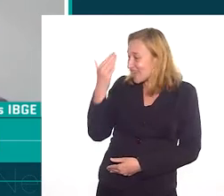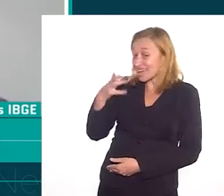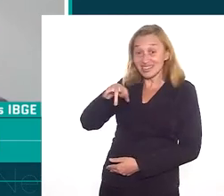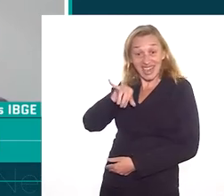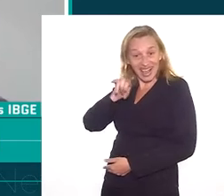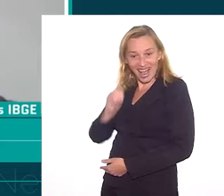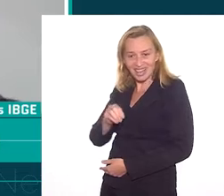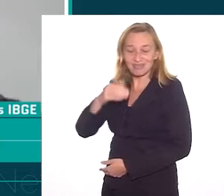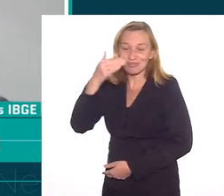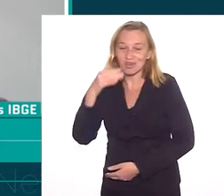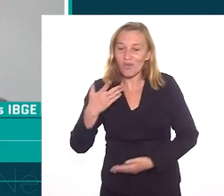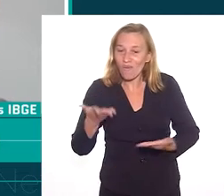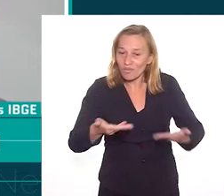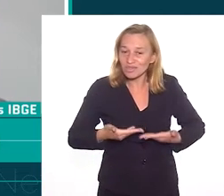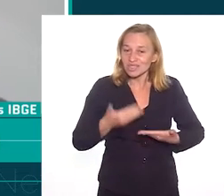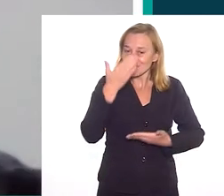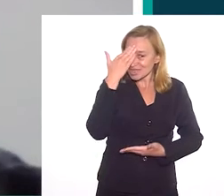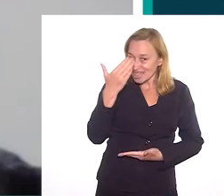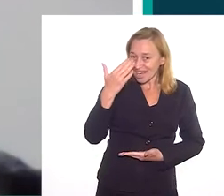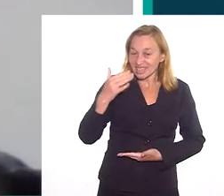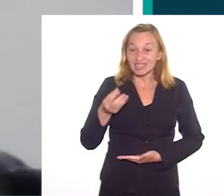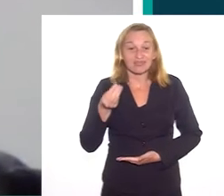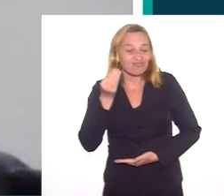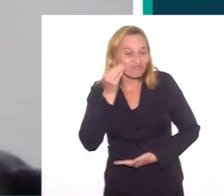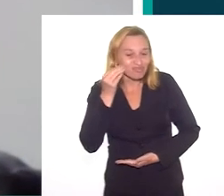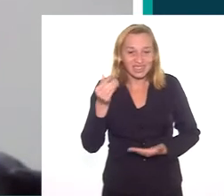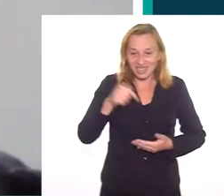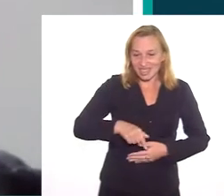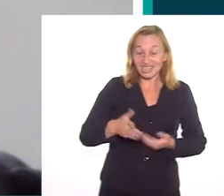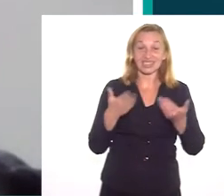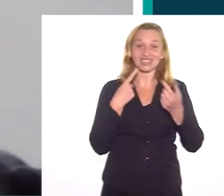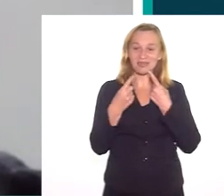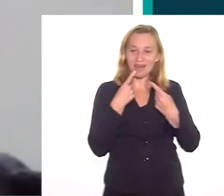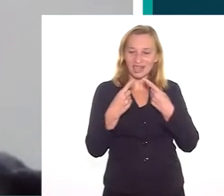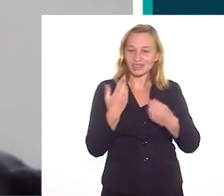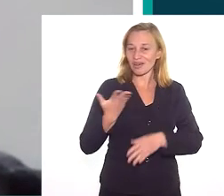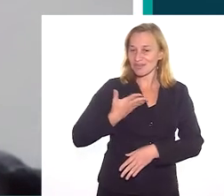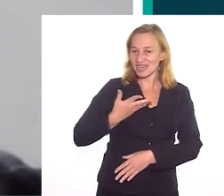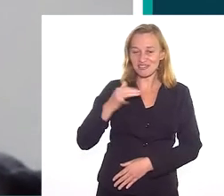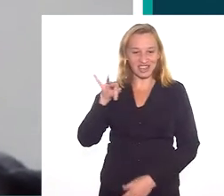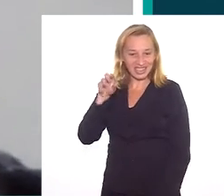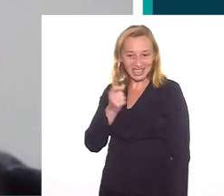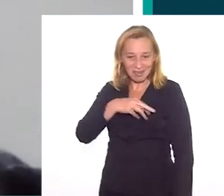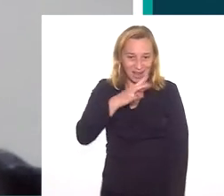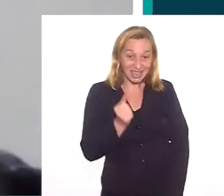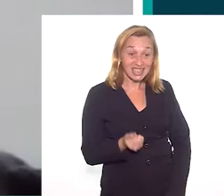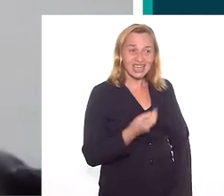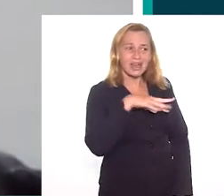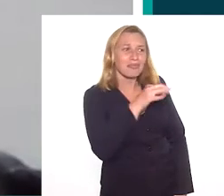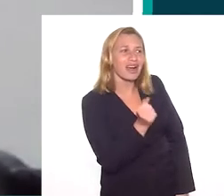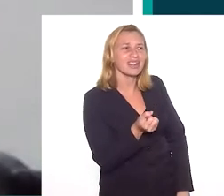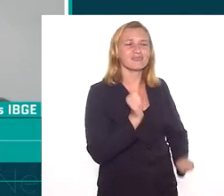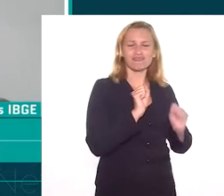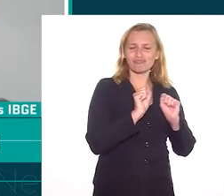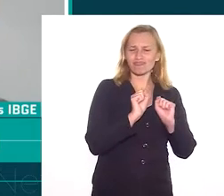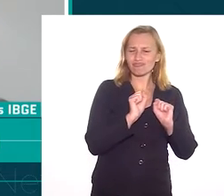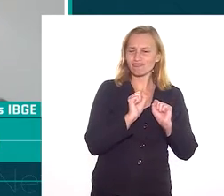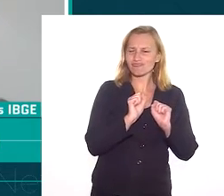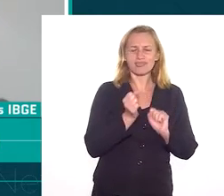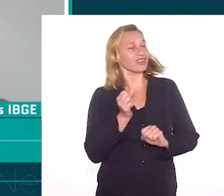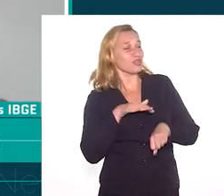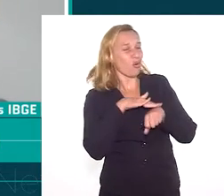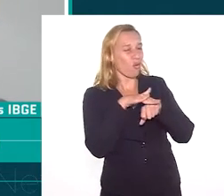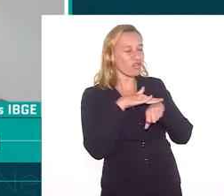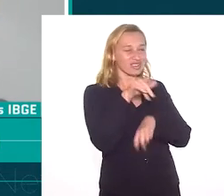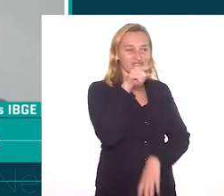Obrigado, Ricardo, pelo convite e agradeço a oportunidade de participar desse debate com as colegas Fernanda e Yamara. Yamara,